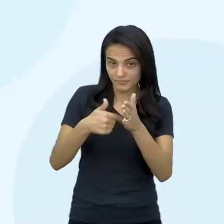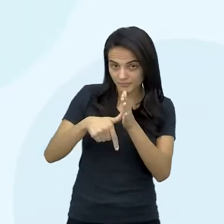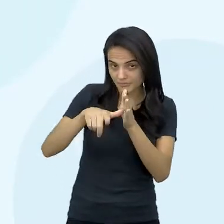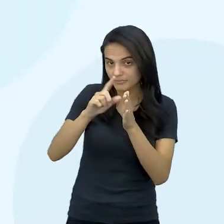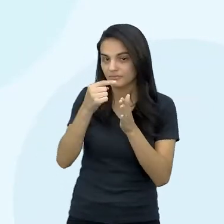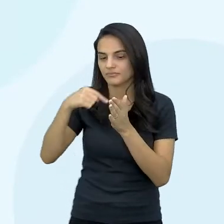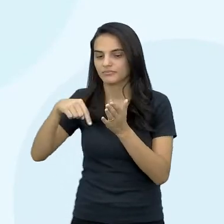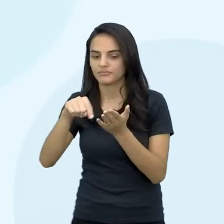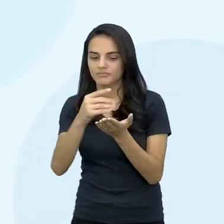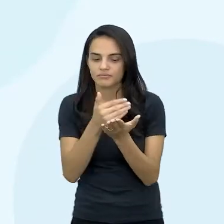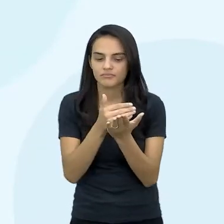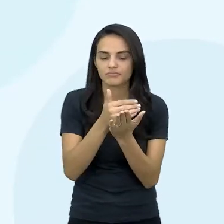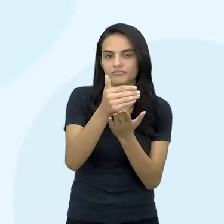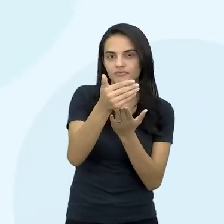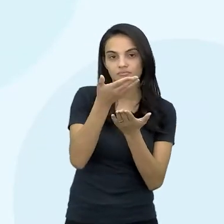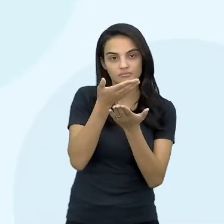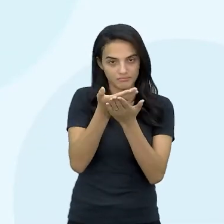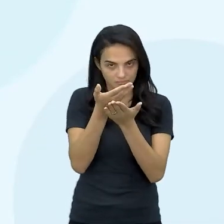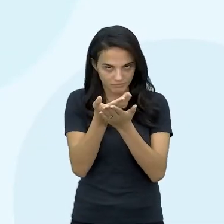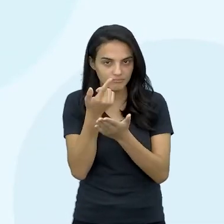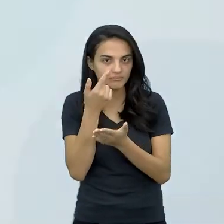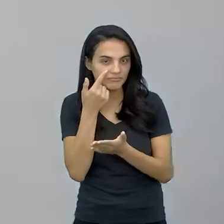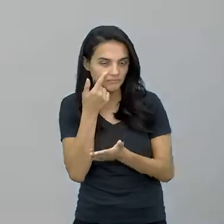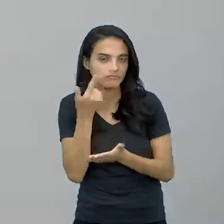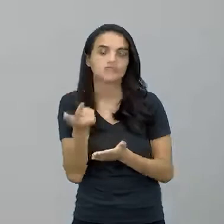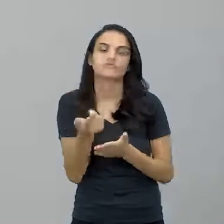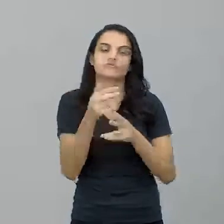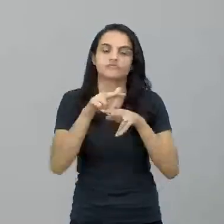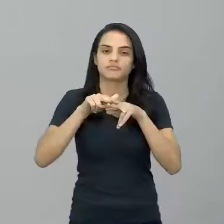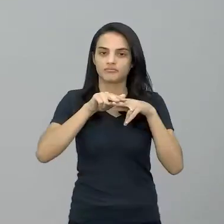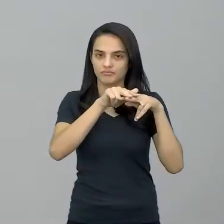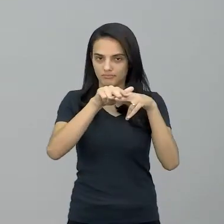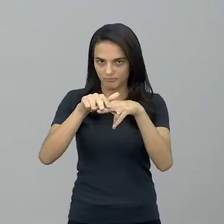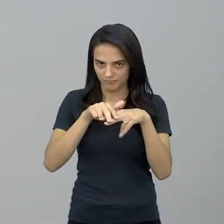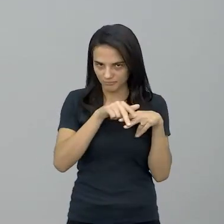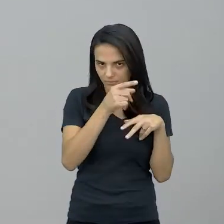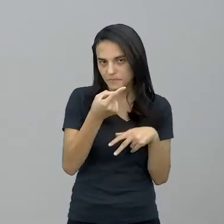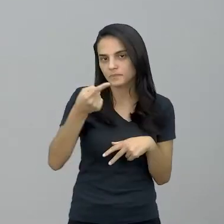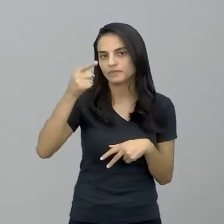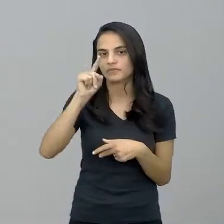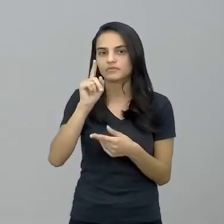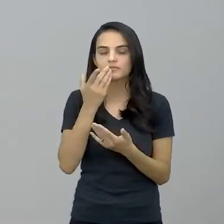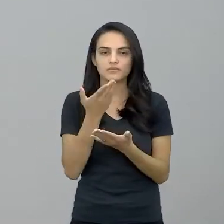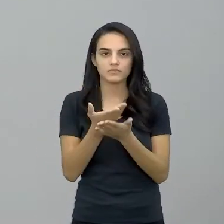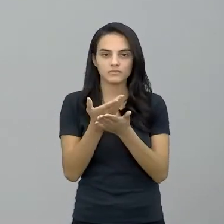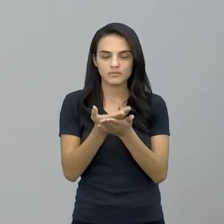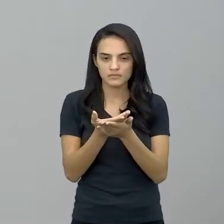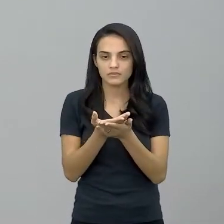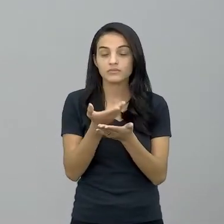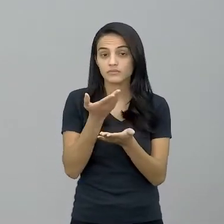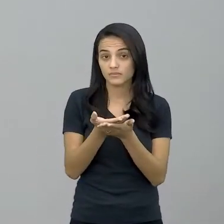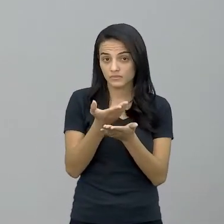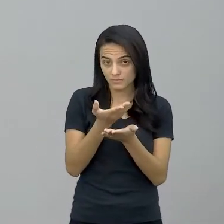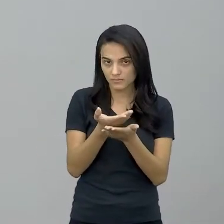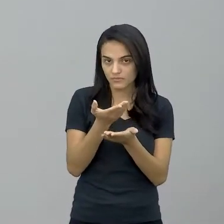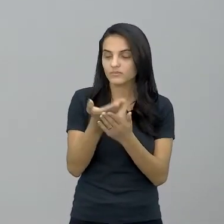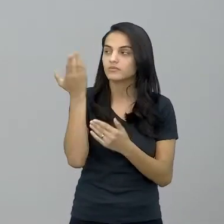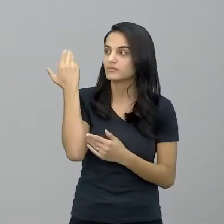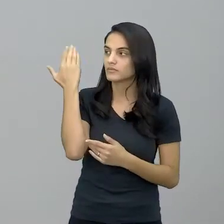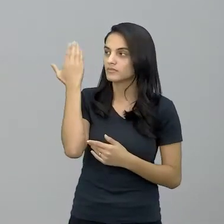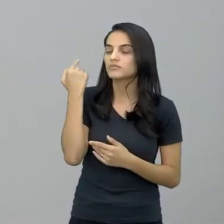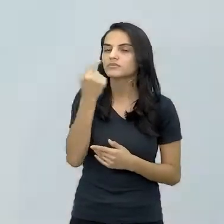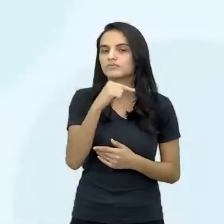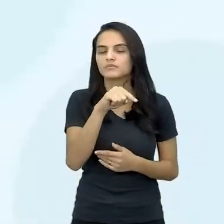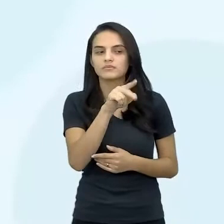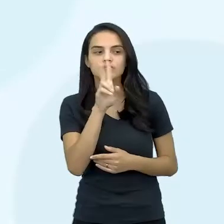iniciar o nosso estudo de caso, vamos fazer uma retrospectiva da nossa última aula, né? Na aula passada, o que será que a gente